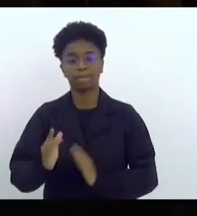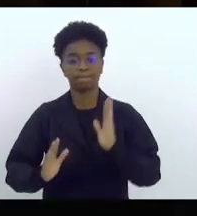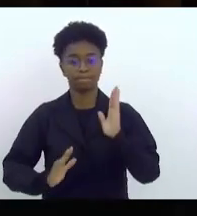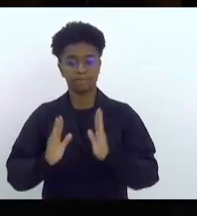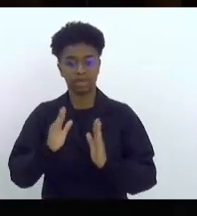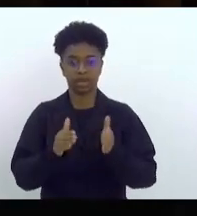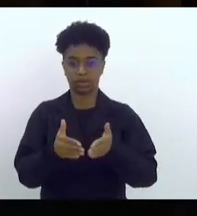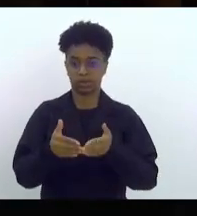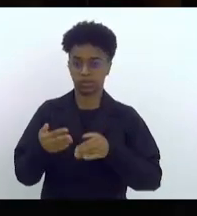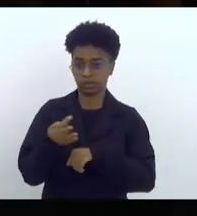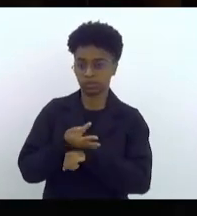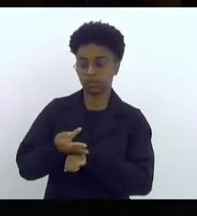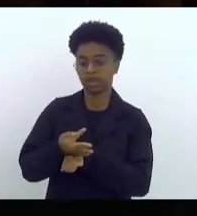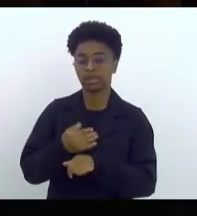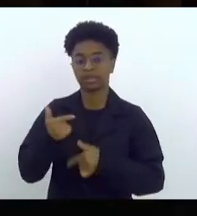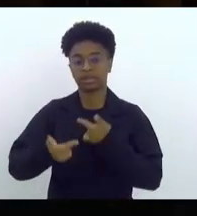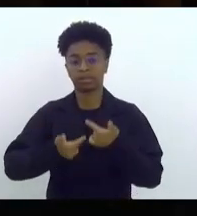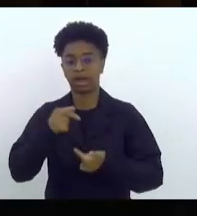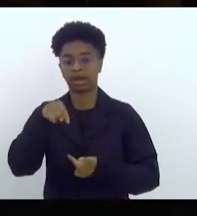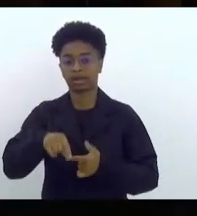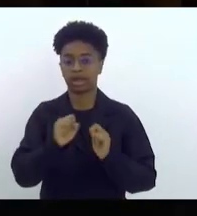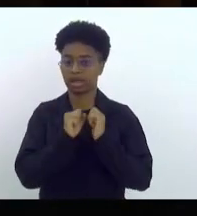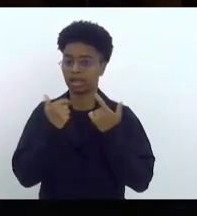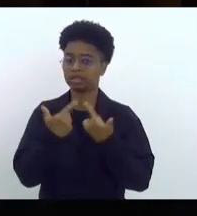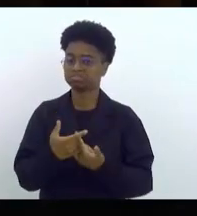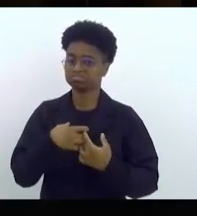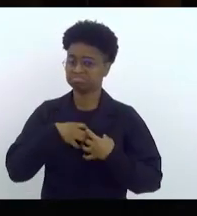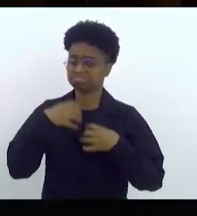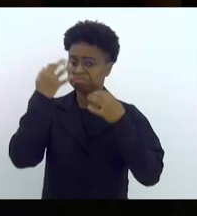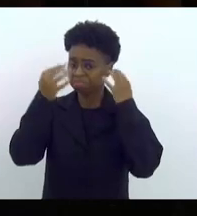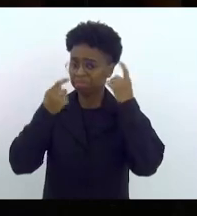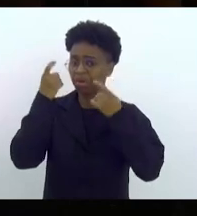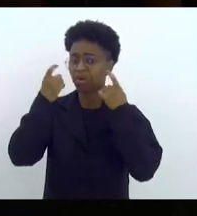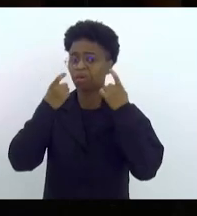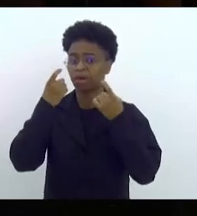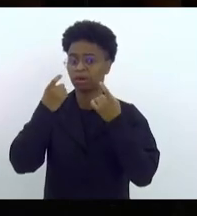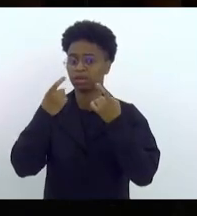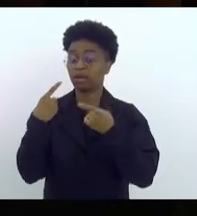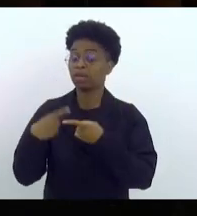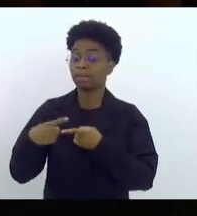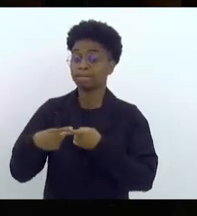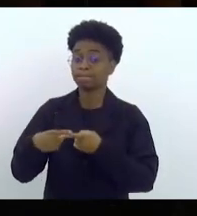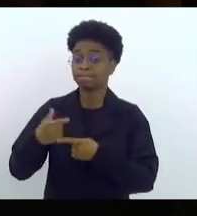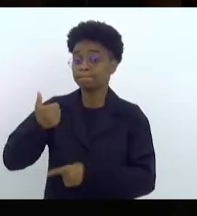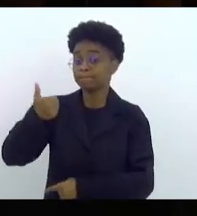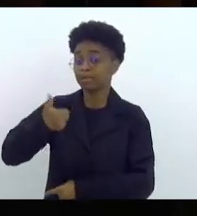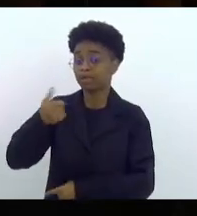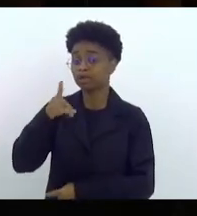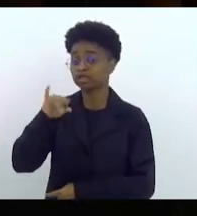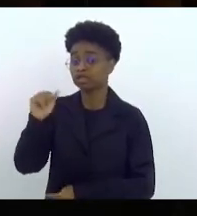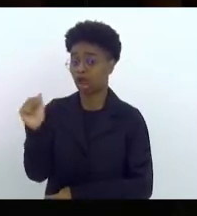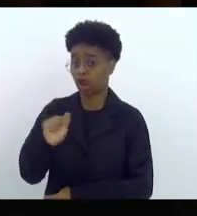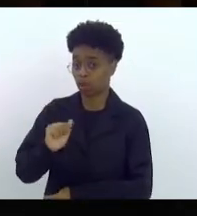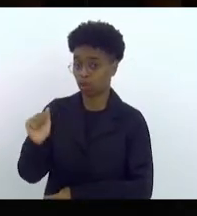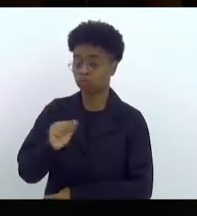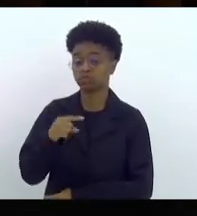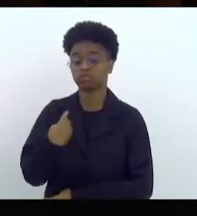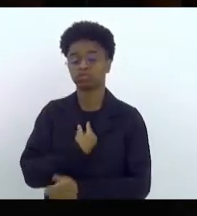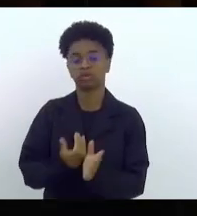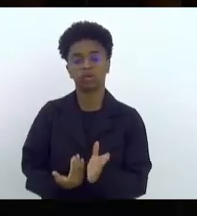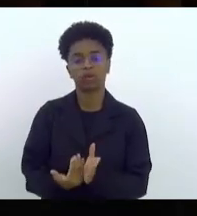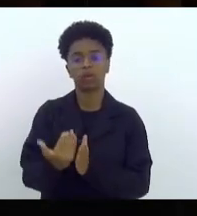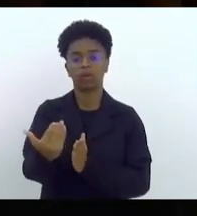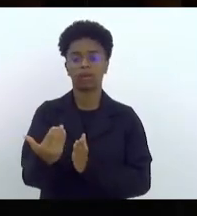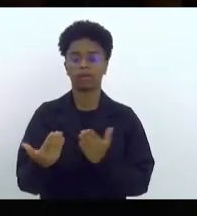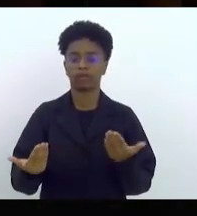trabalhos da Assembleia Legislativa com muita preocupação. A gente está aí no 1º de agosto iniciando